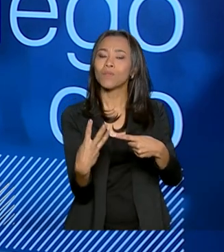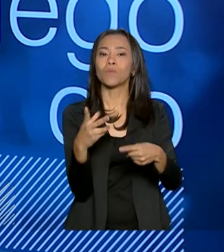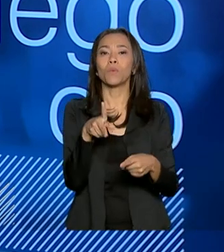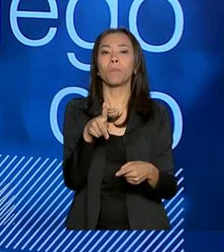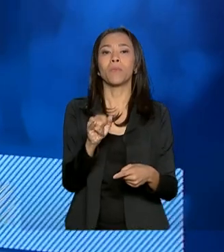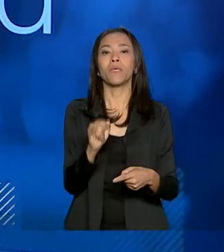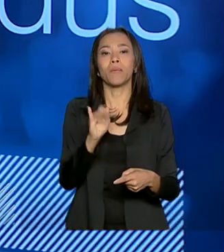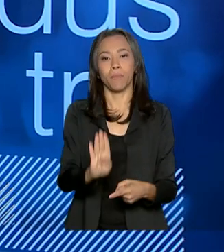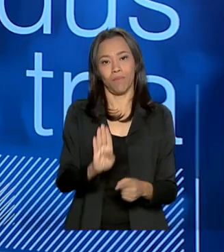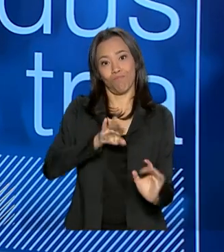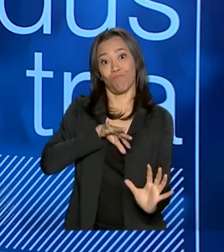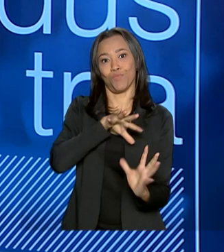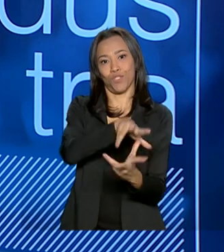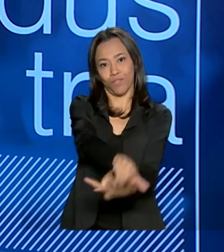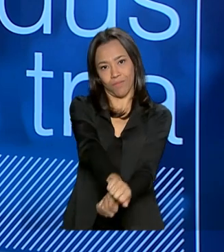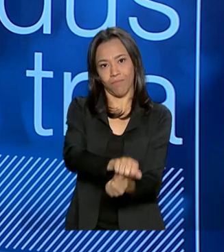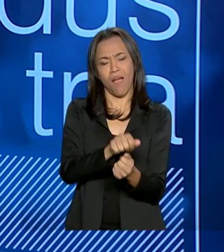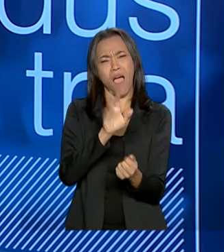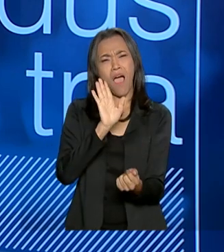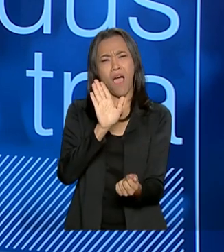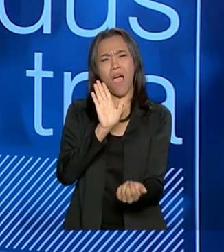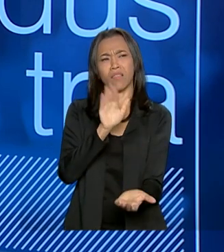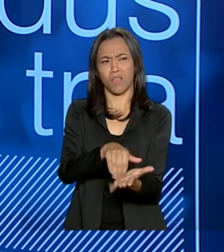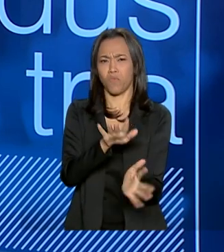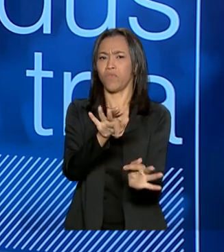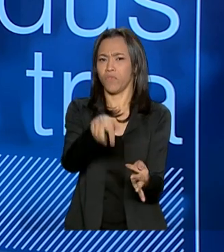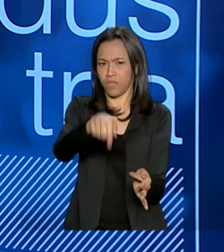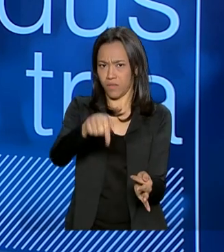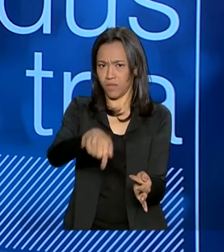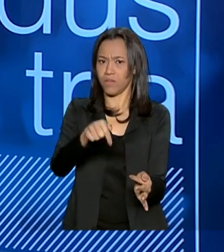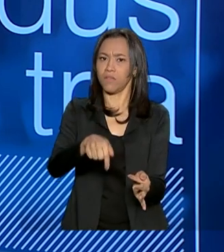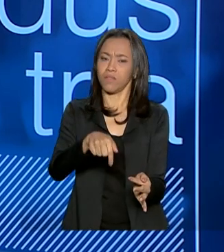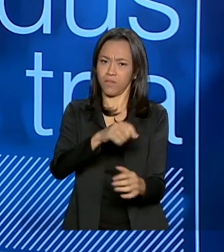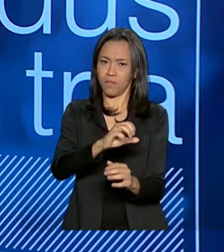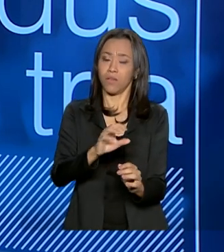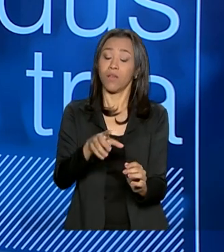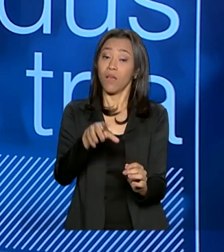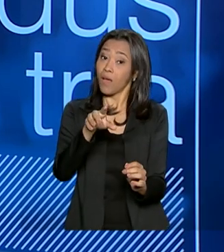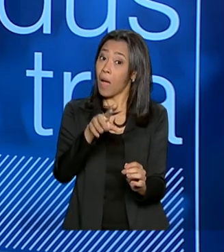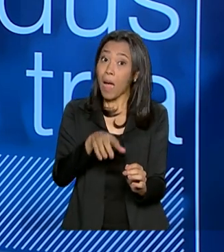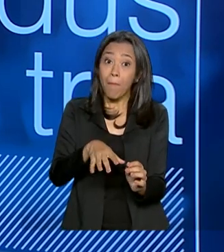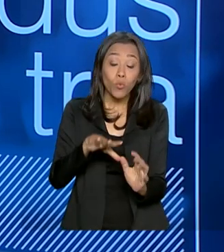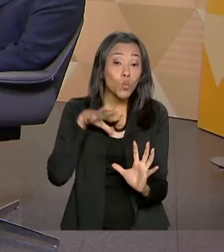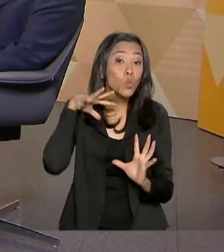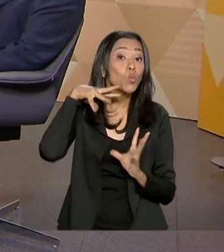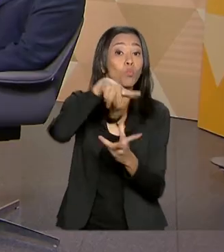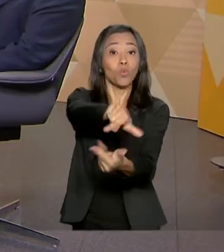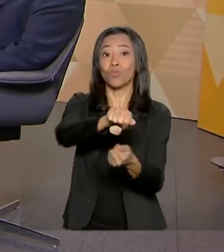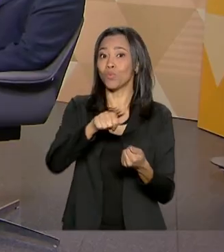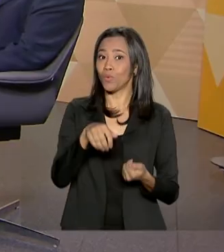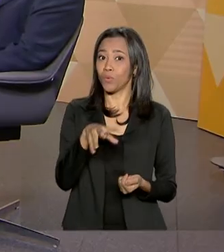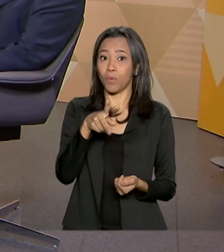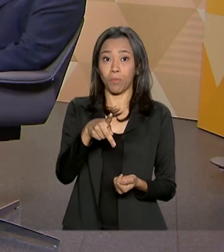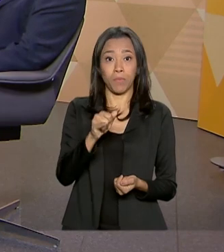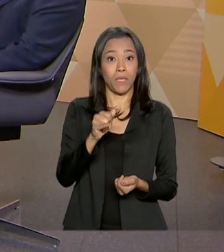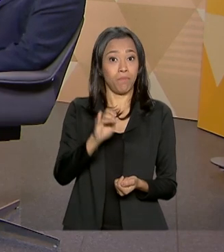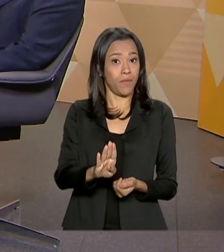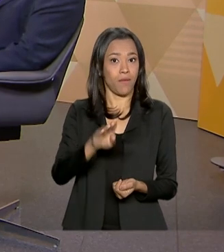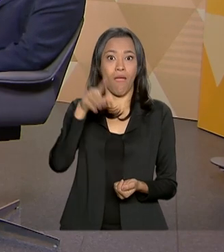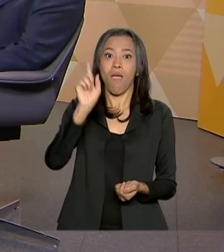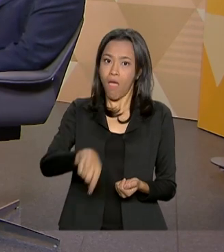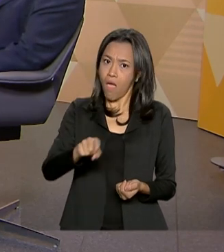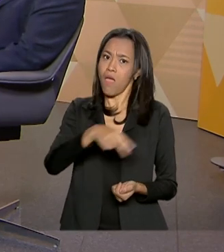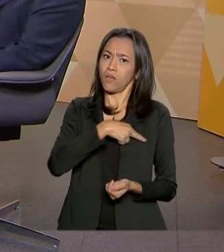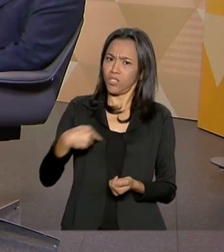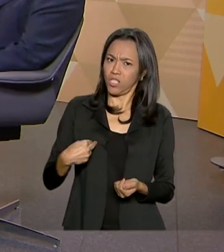E se acredita que, até o final dessa década, mais da metade do PIB do mundo vai estar na China. Vai ultrapassar os Estados Unidos, provavelmente. ultrapassar os Estados